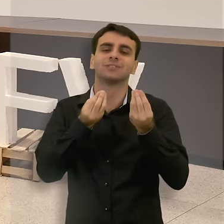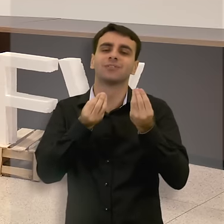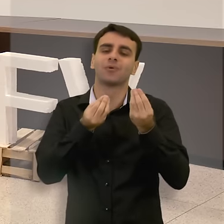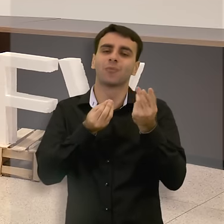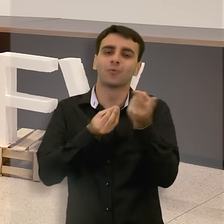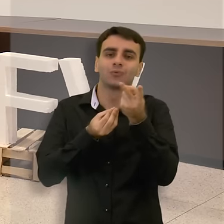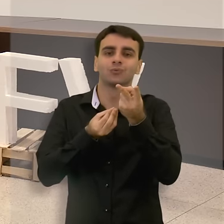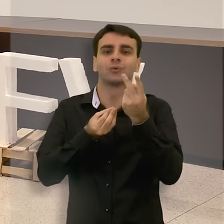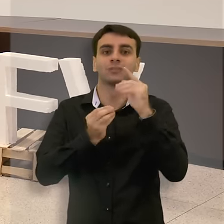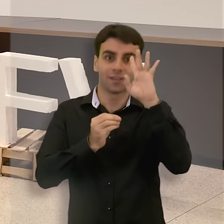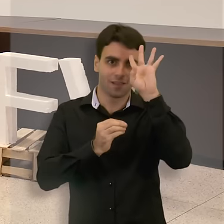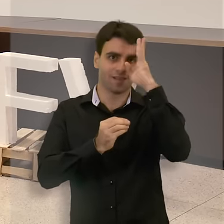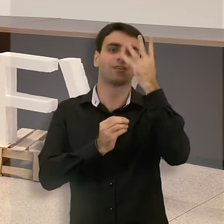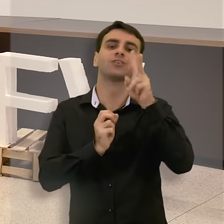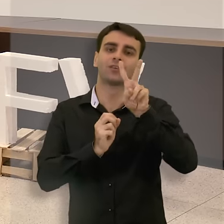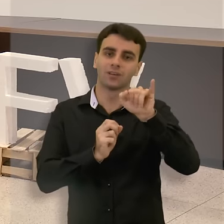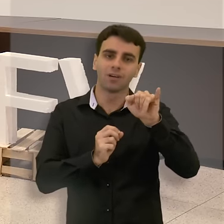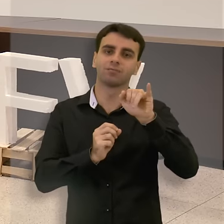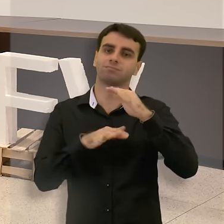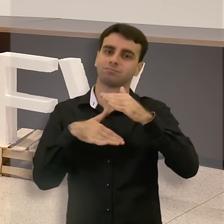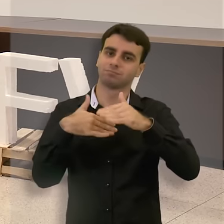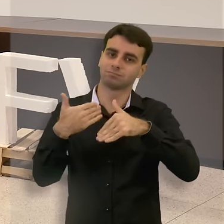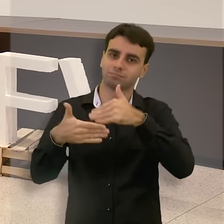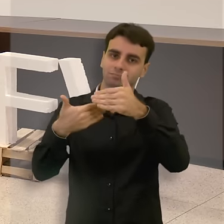com aquele cansaço e com aquela insônia dele.